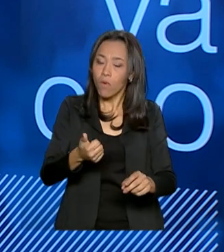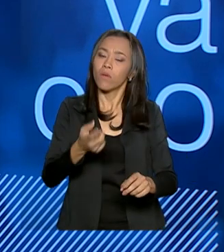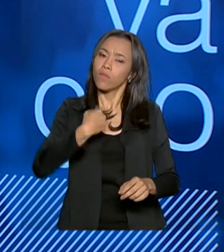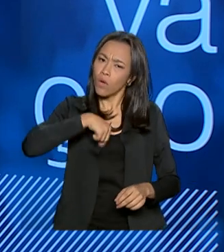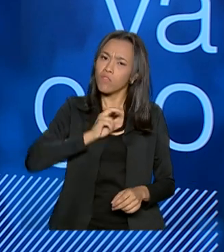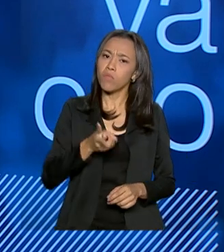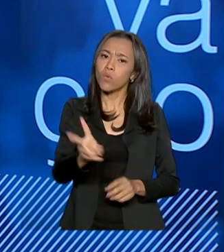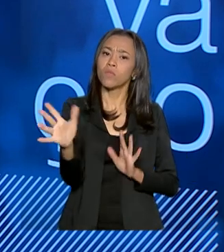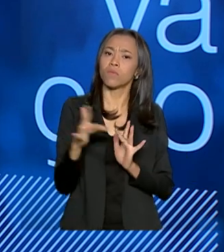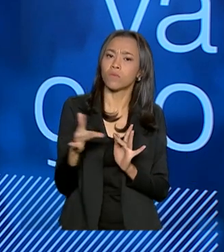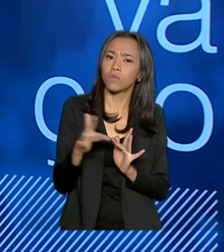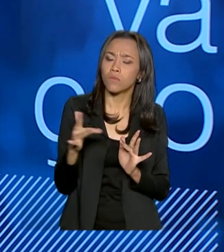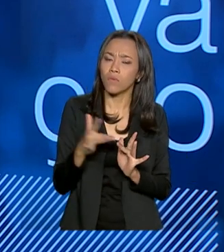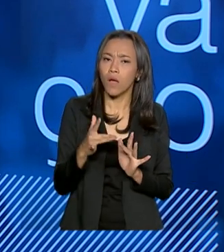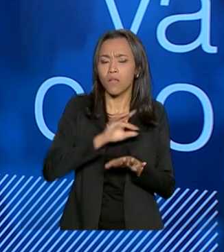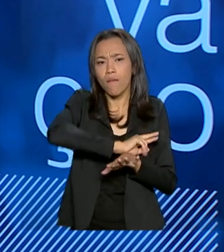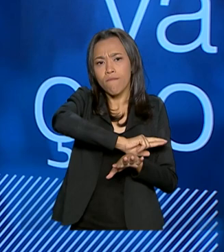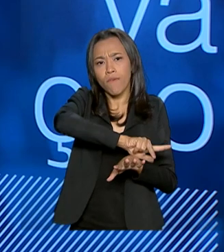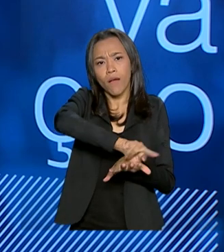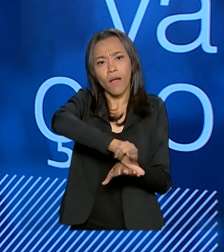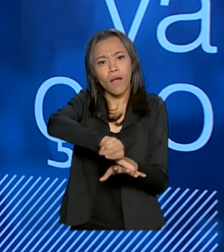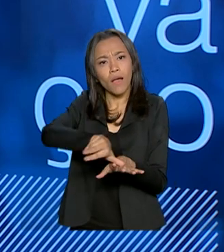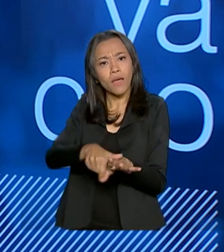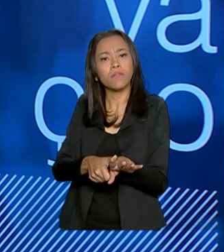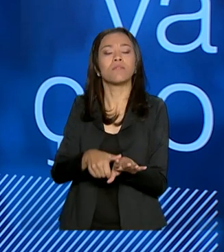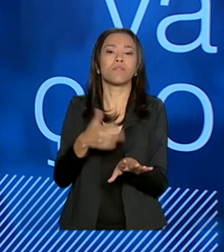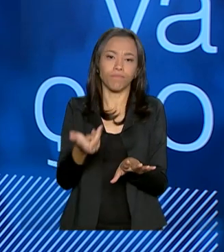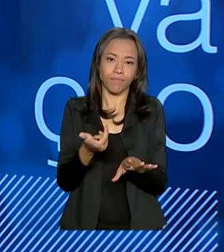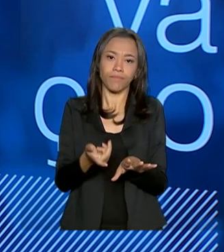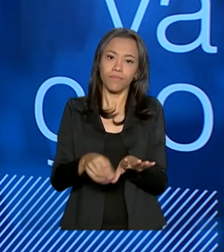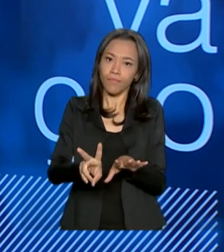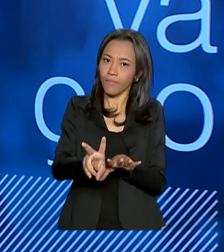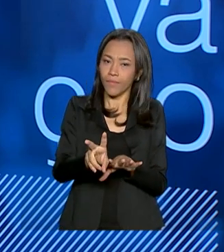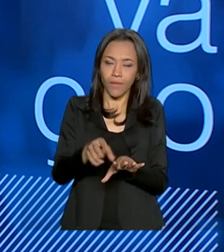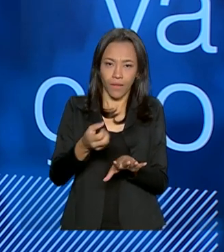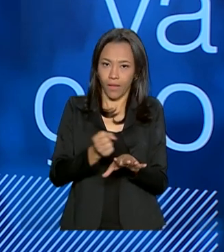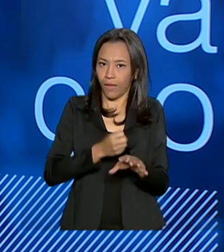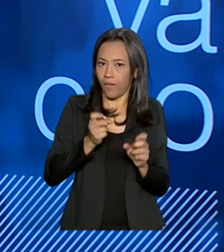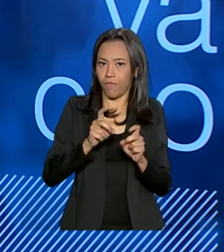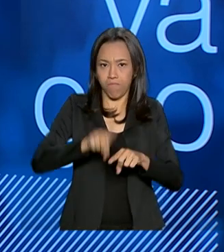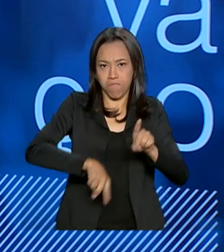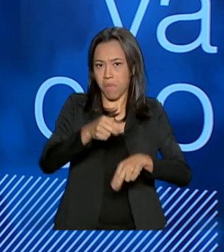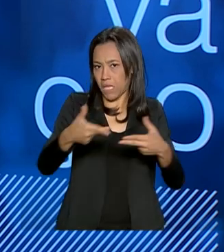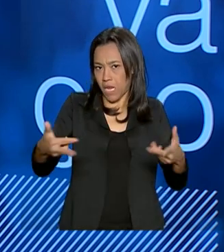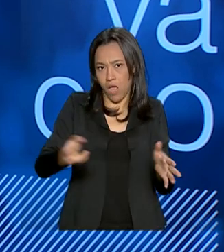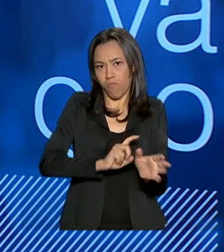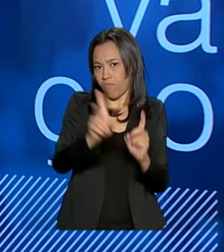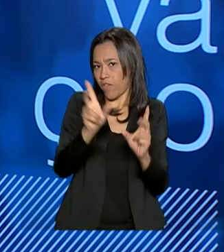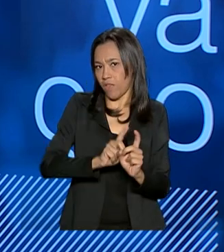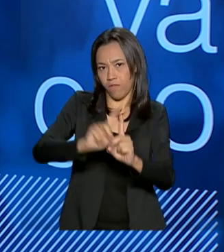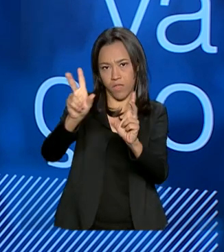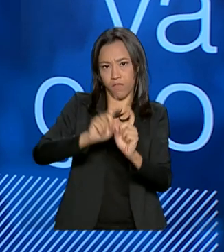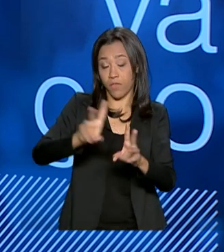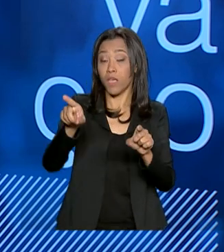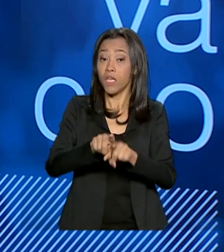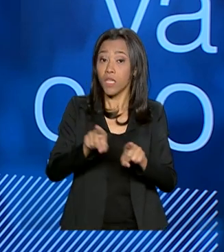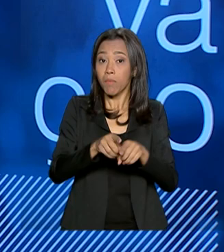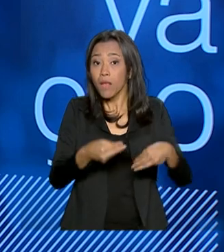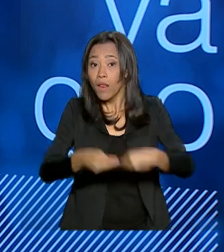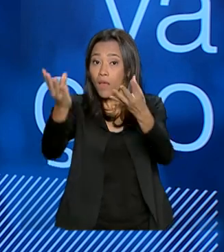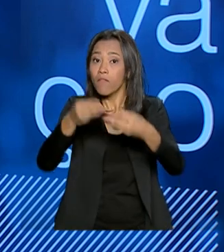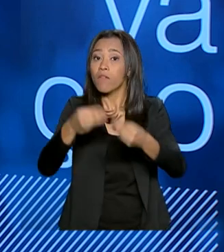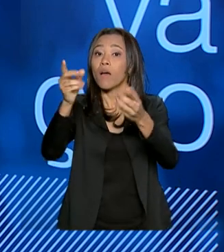já temos, diversificar a nossa pauta de exportações e, principalmente, buscar colocar na China produtos com valor